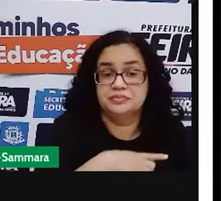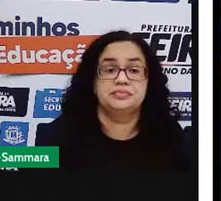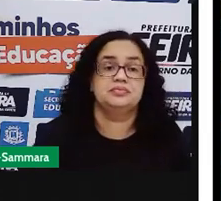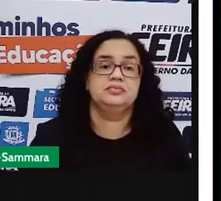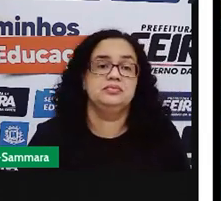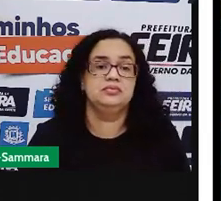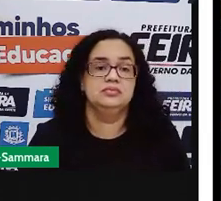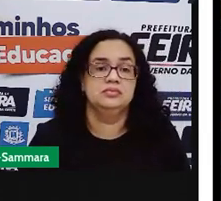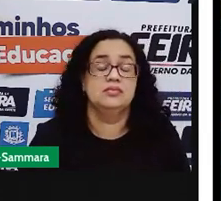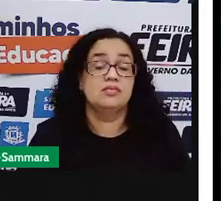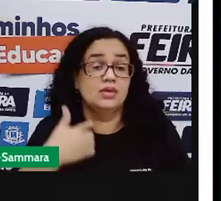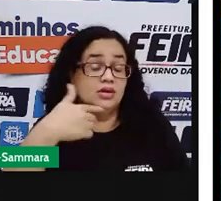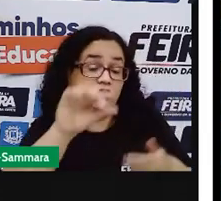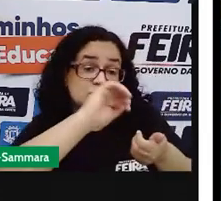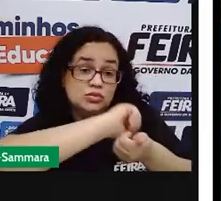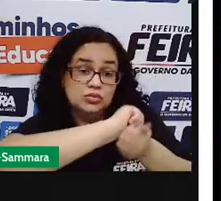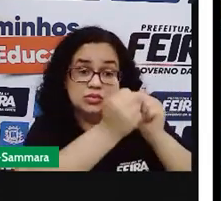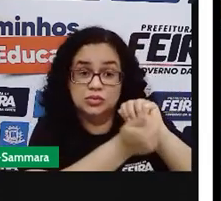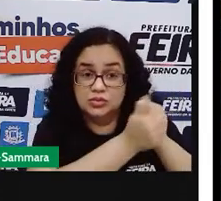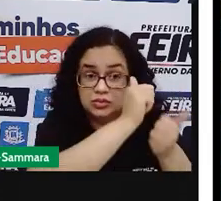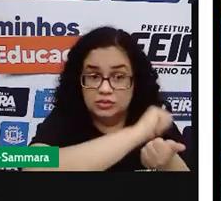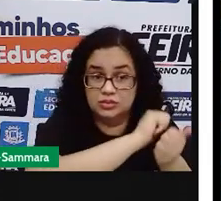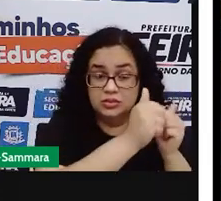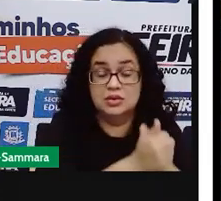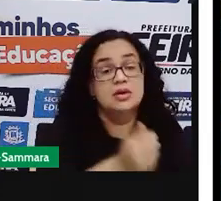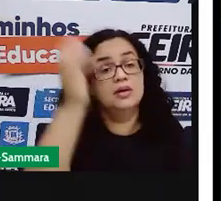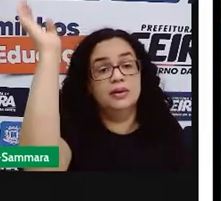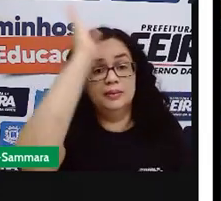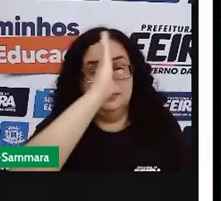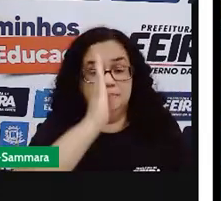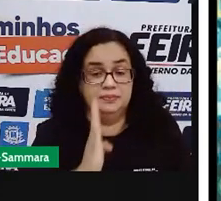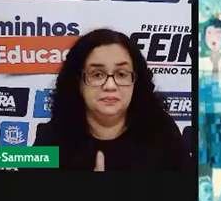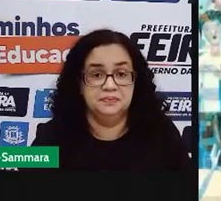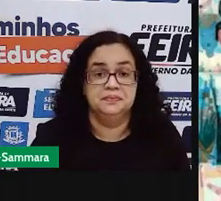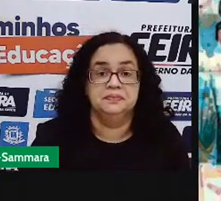cima de uma obra de arte brasileira.